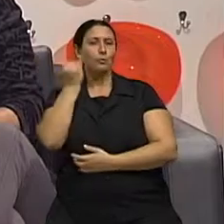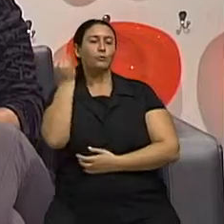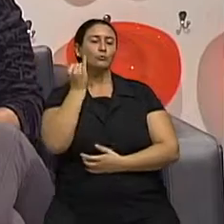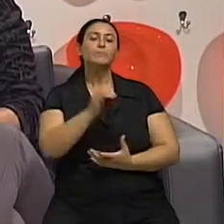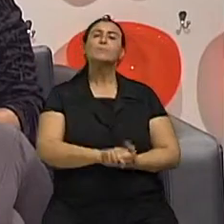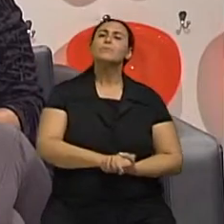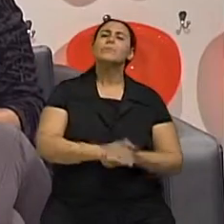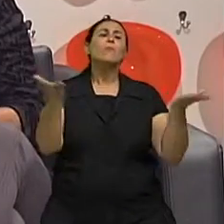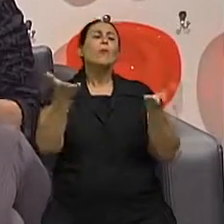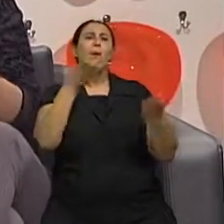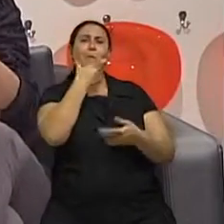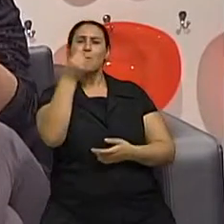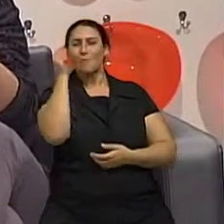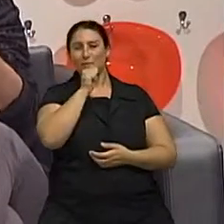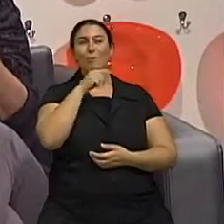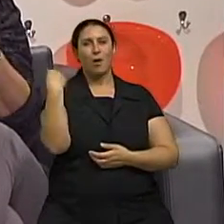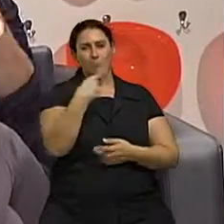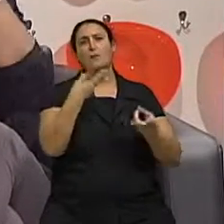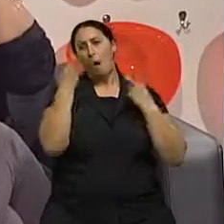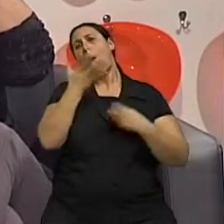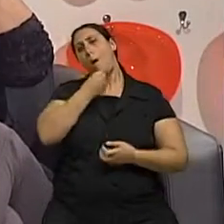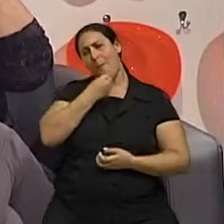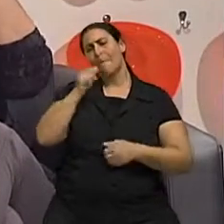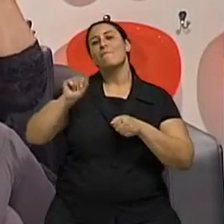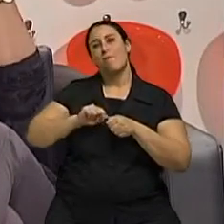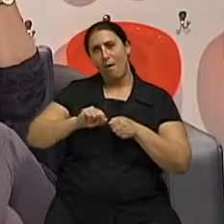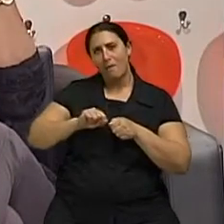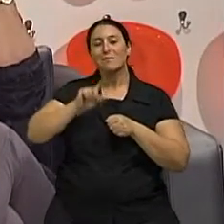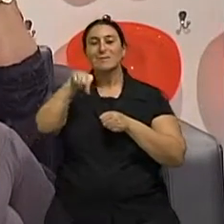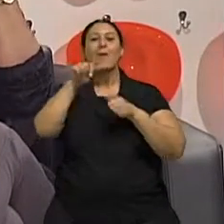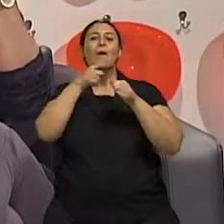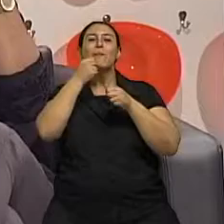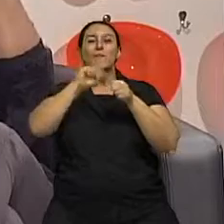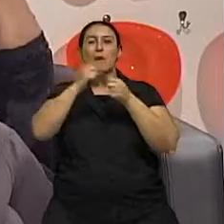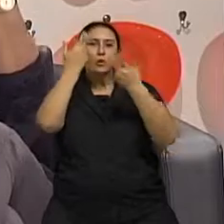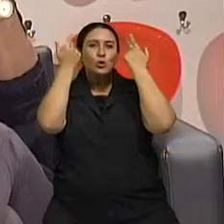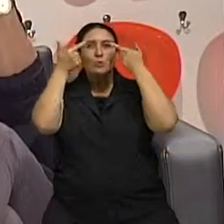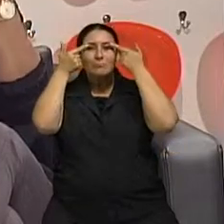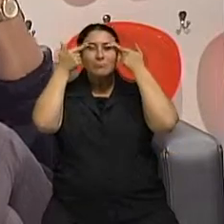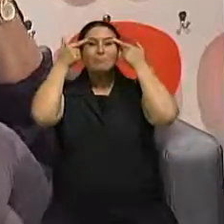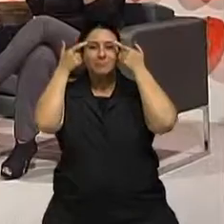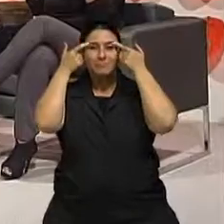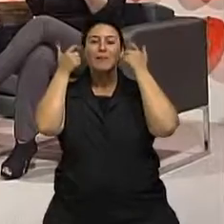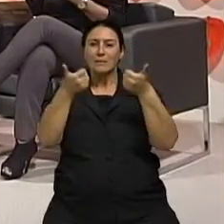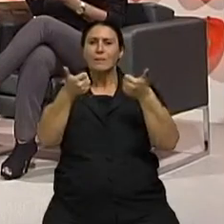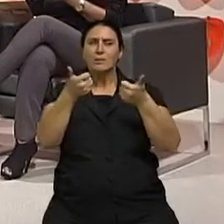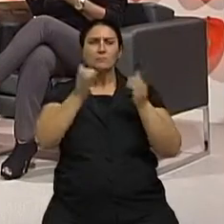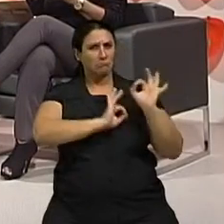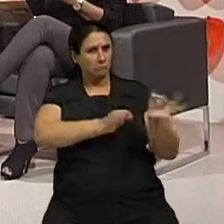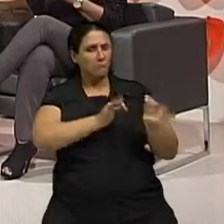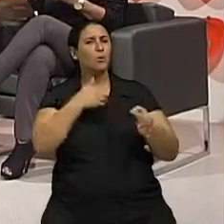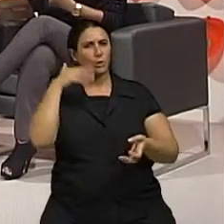a questão de homens e mulheres, a gente falou que os homens fazem e que essa cirurgia de pálpebra, ela é corretiva mesmo, porque ela já está